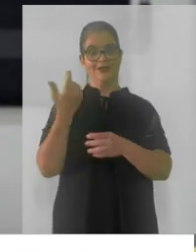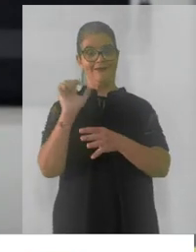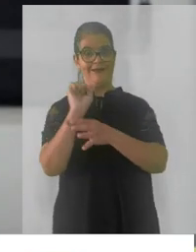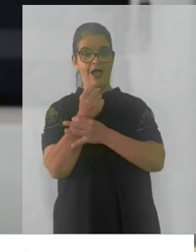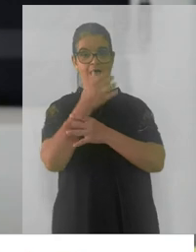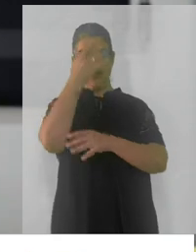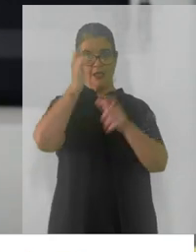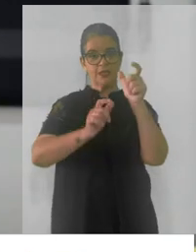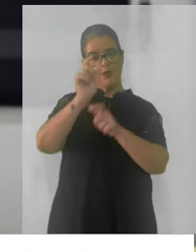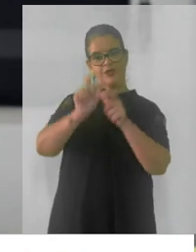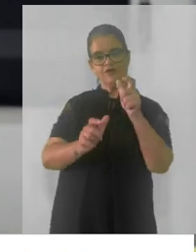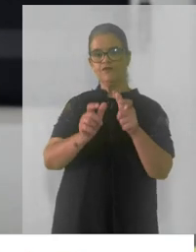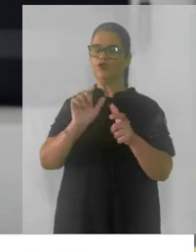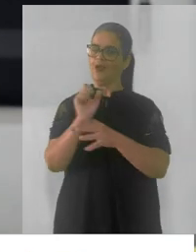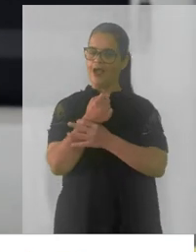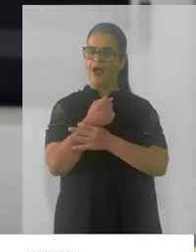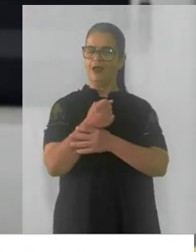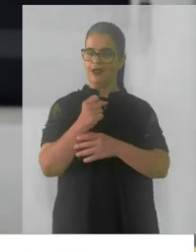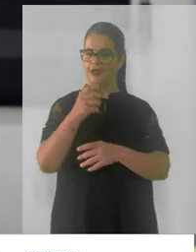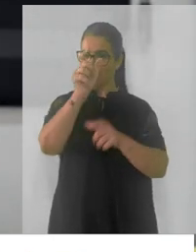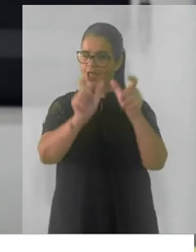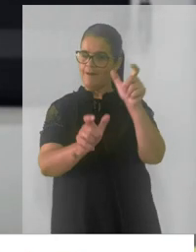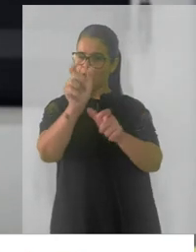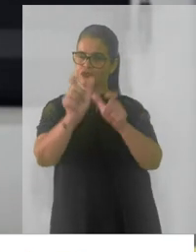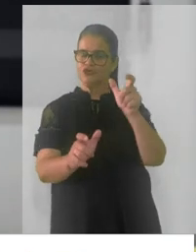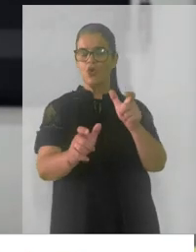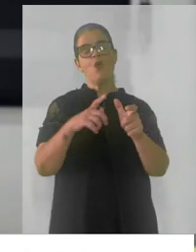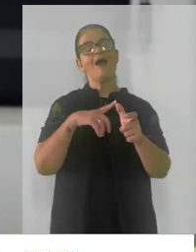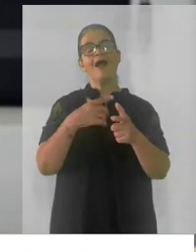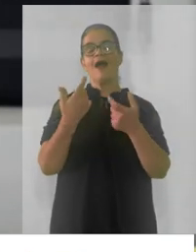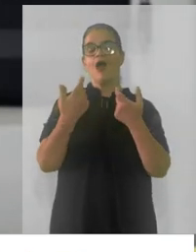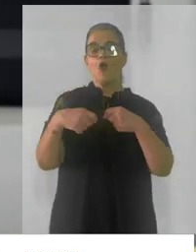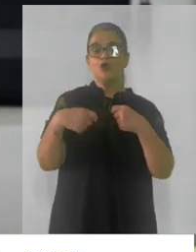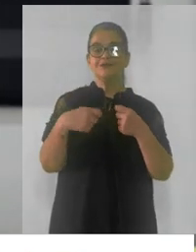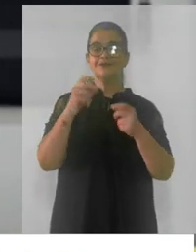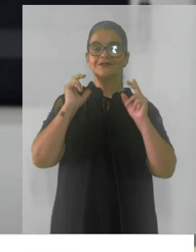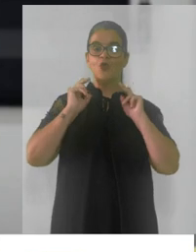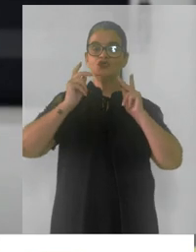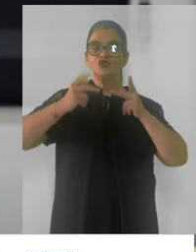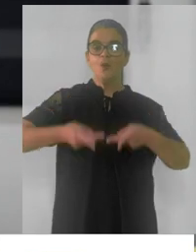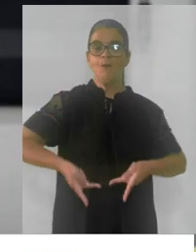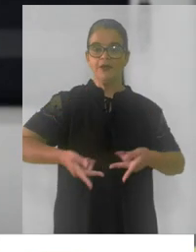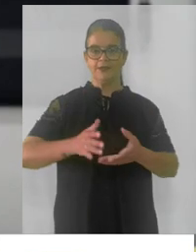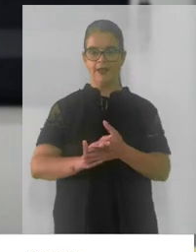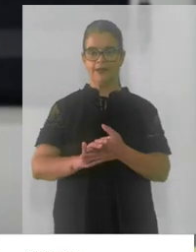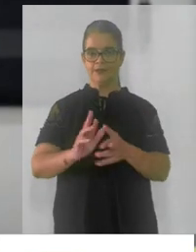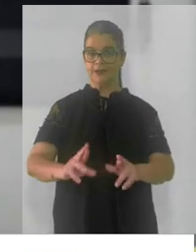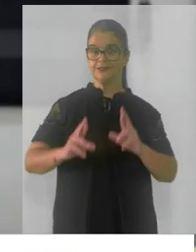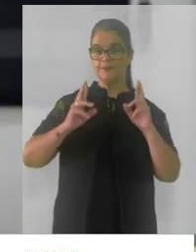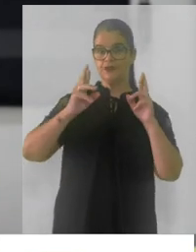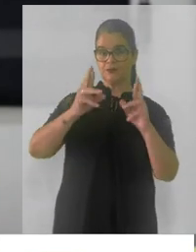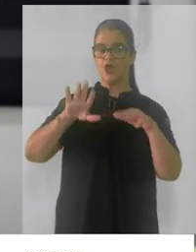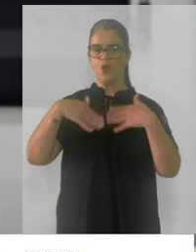indivíduo, que garantem ao sujeito a sua condição de humanidade. Nessa perspectiva,